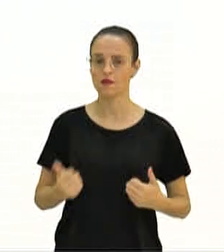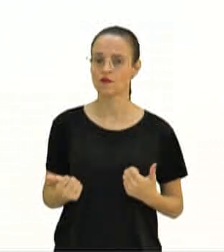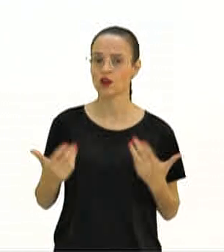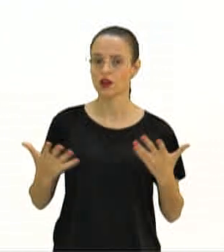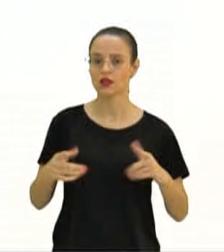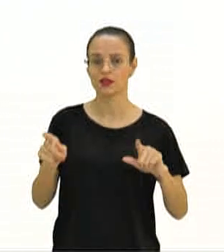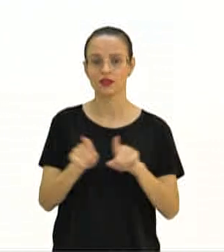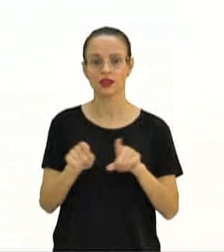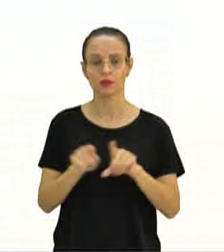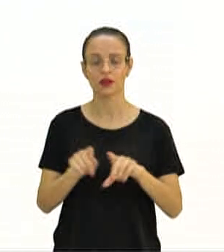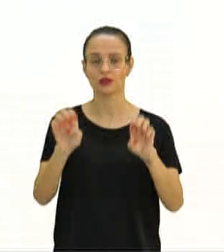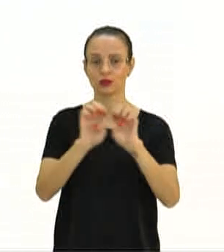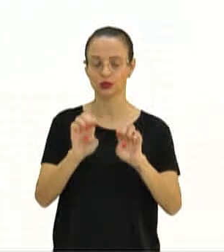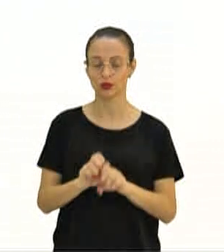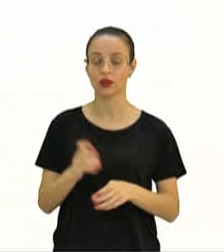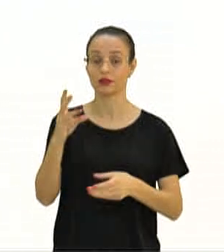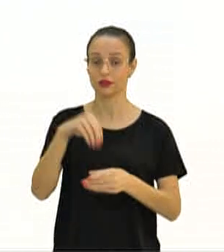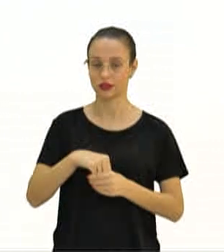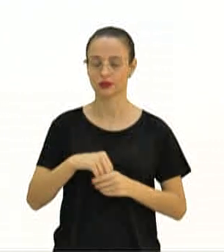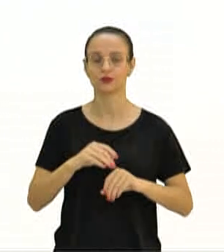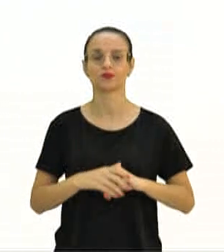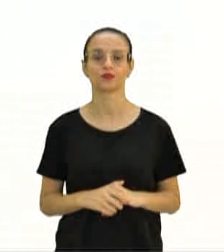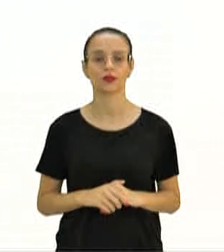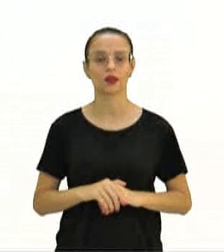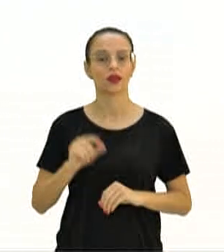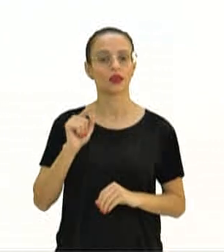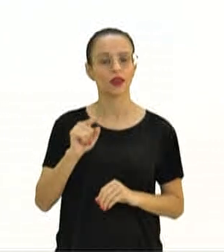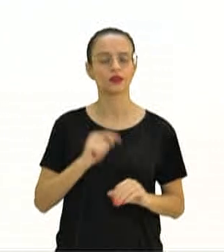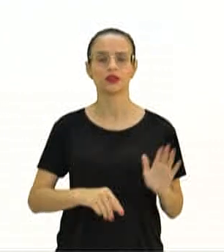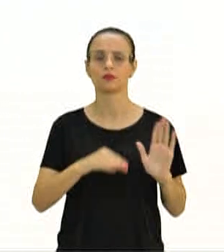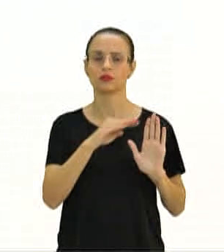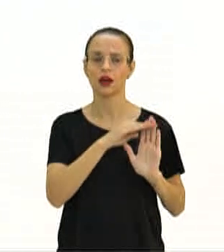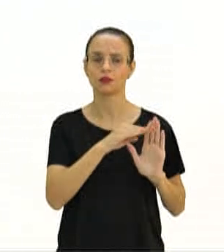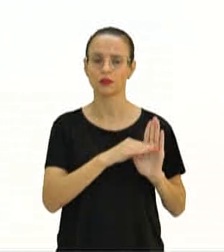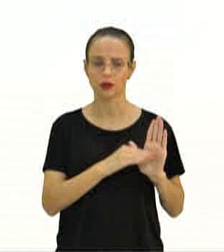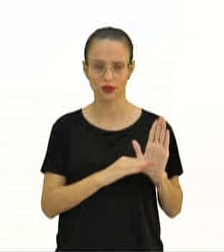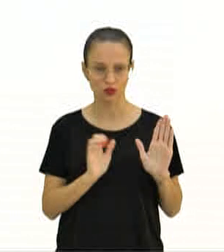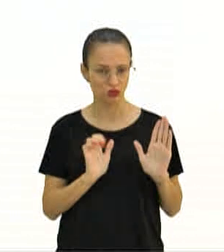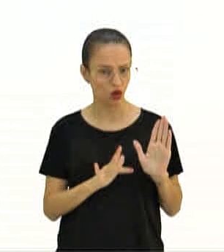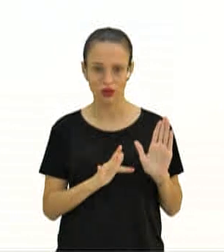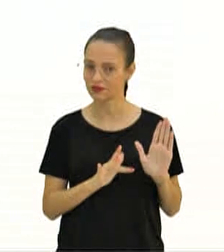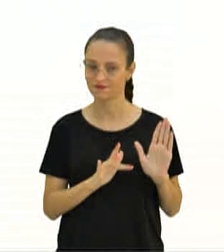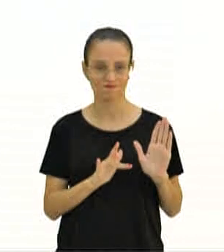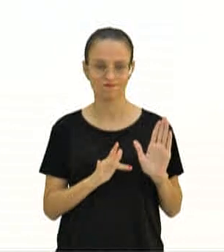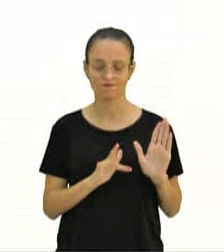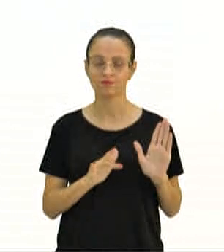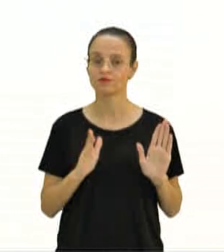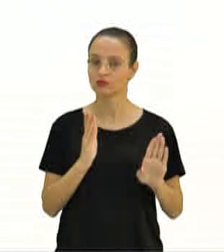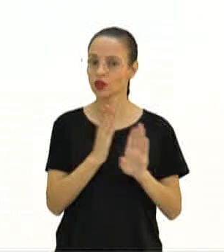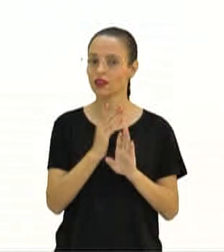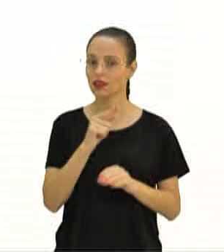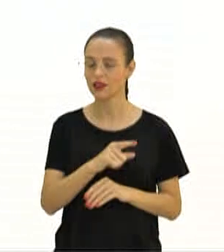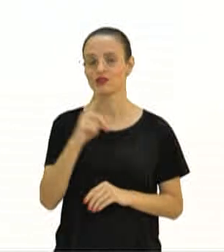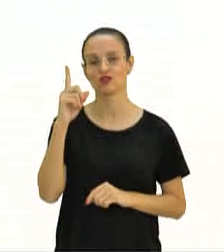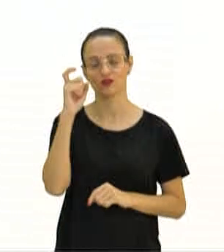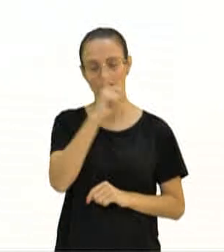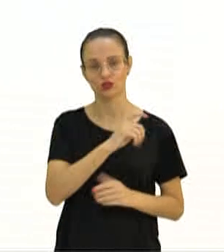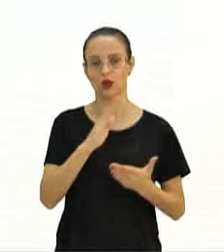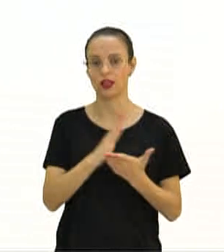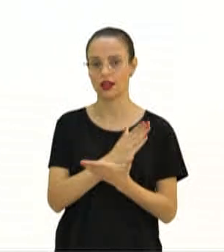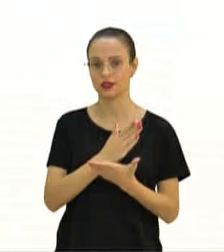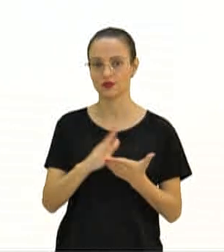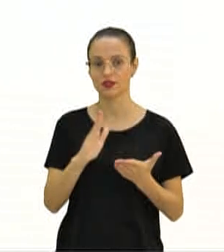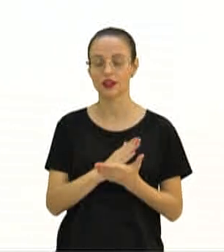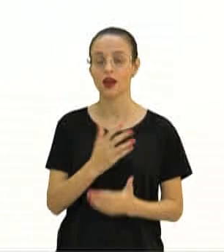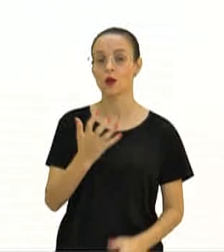quanto em suas estruturas internas. Esses parâmetros, porém, não bastam. Se fôssemos só por eles, ficaria difícil classificar um